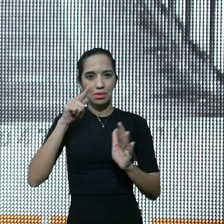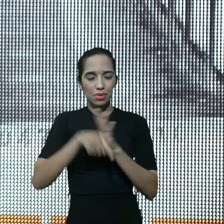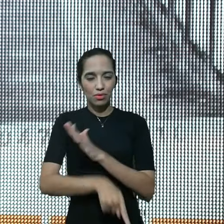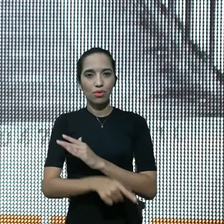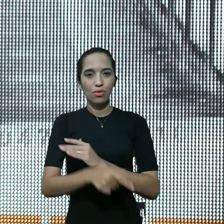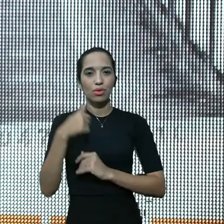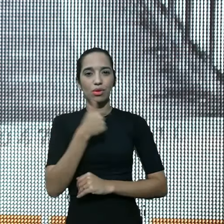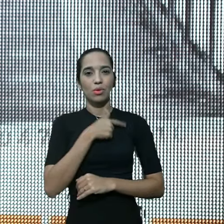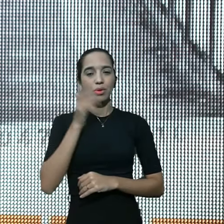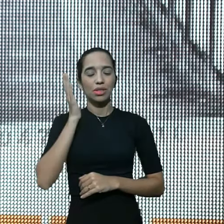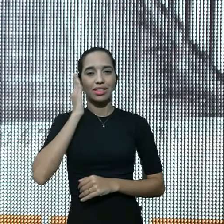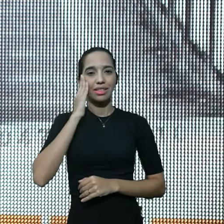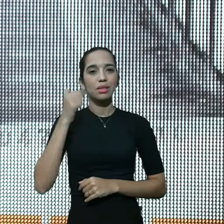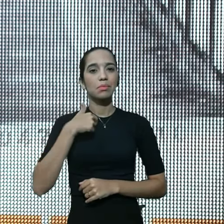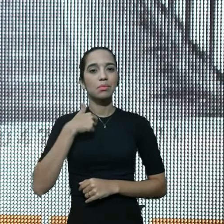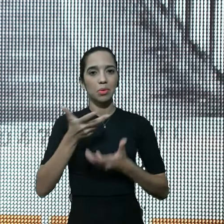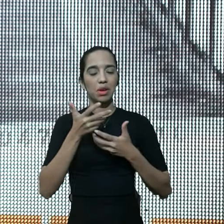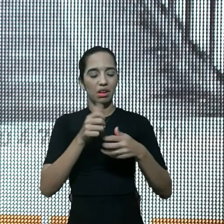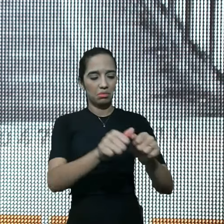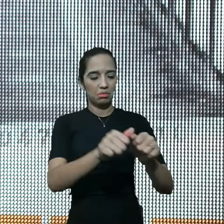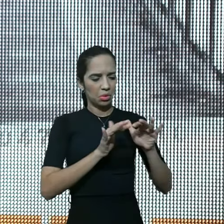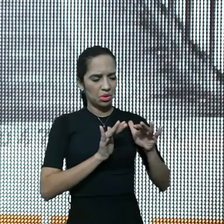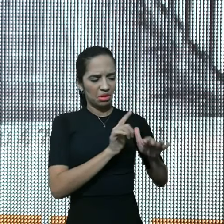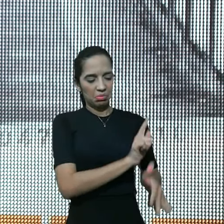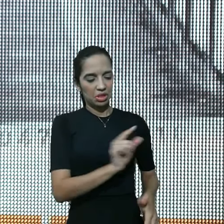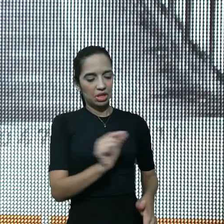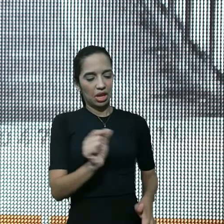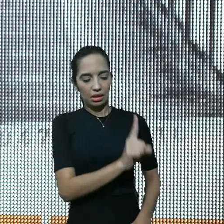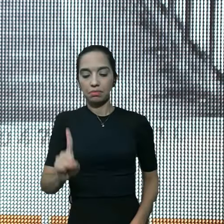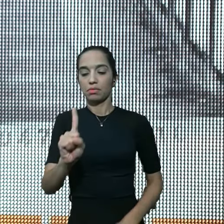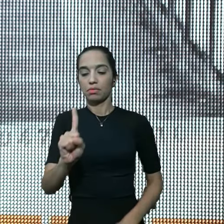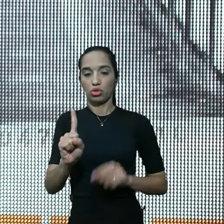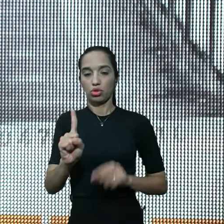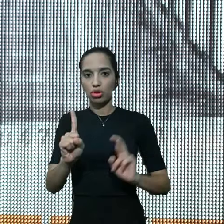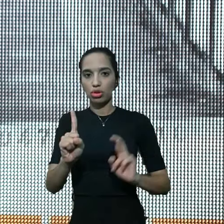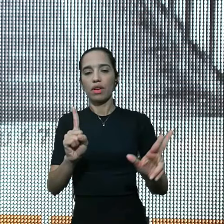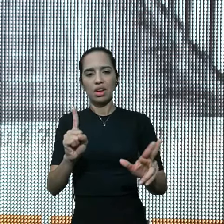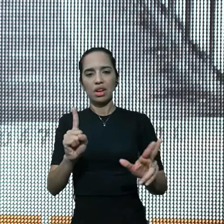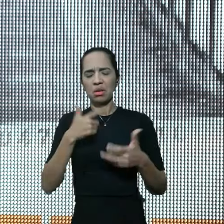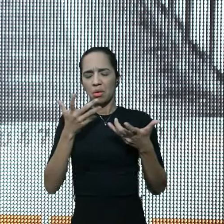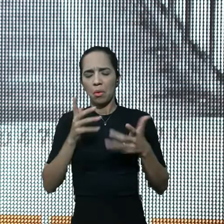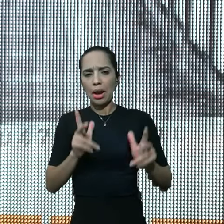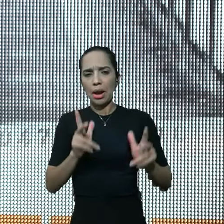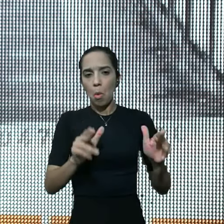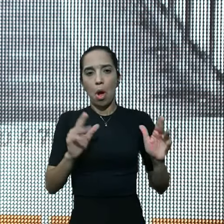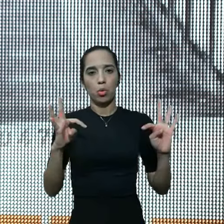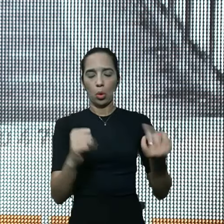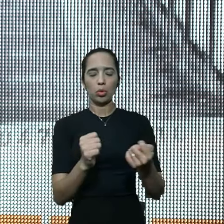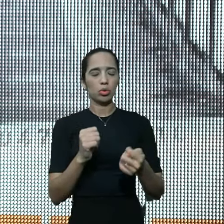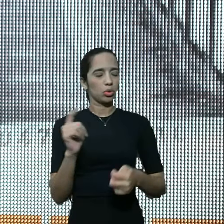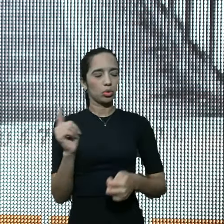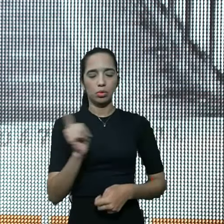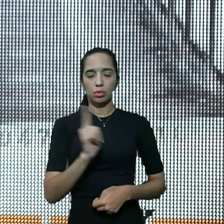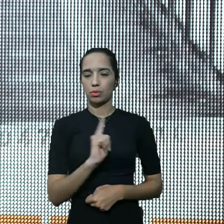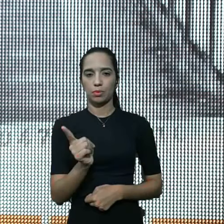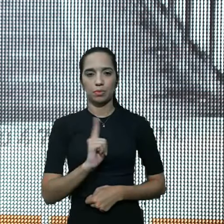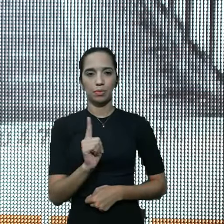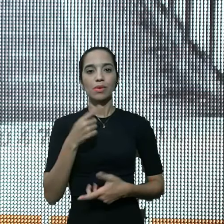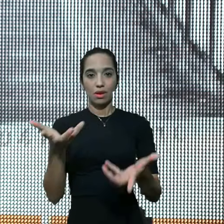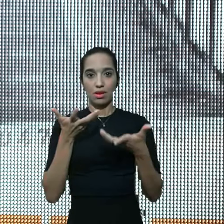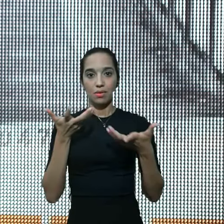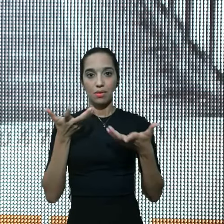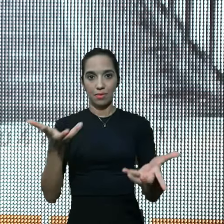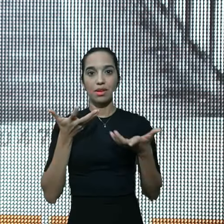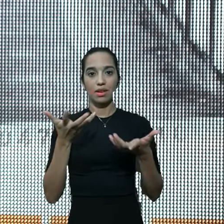é quando nós, dizemos Senhor, eu quero sair, da multidão, eu não quero fazer, aquilo que todo mundo, está fazendo, eu quero